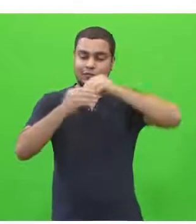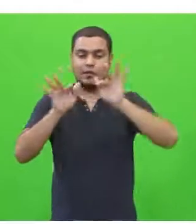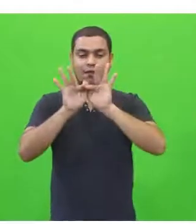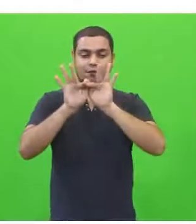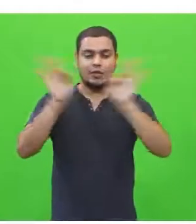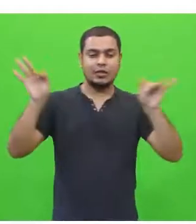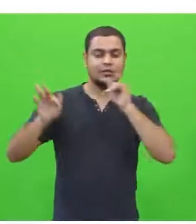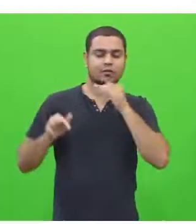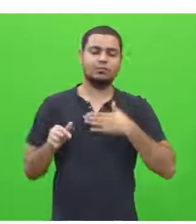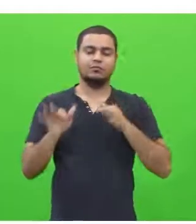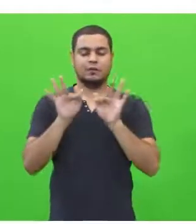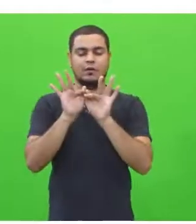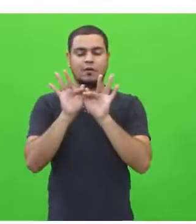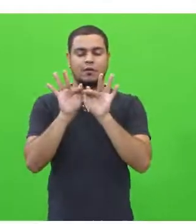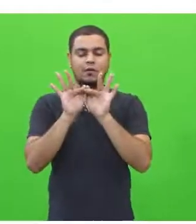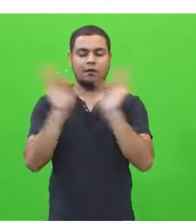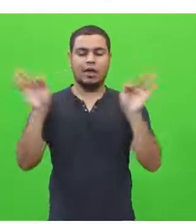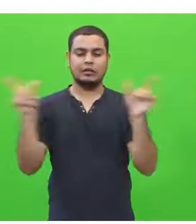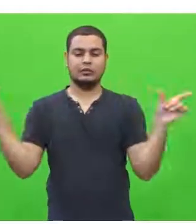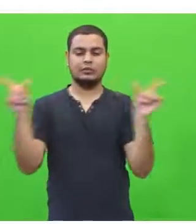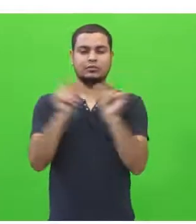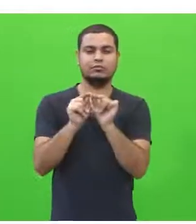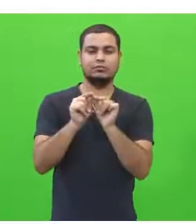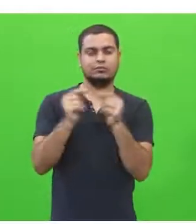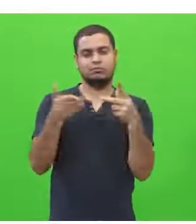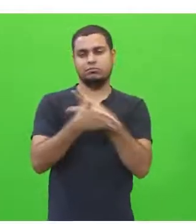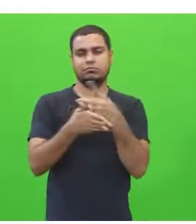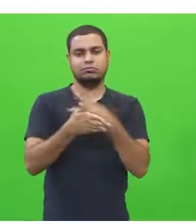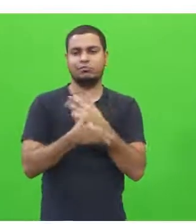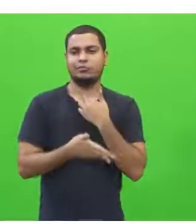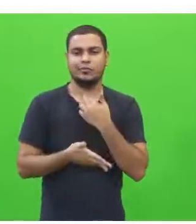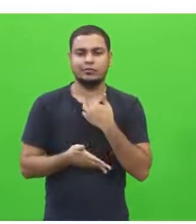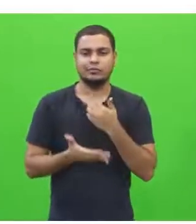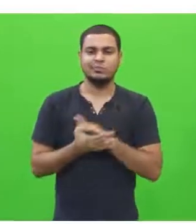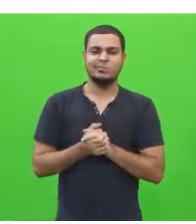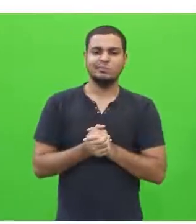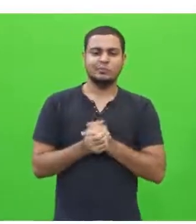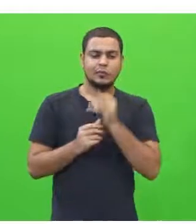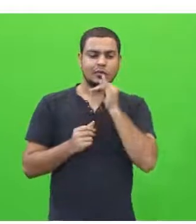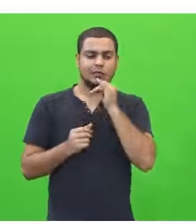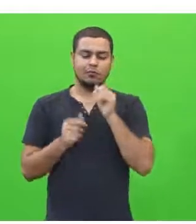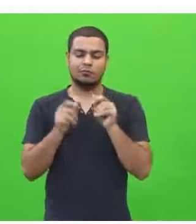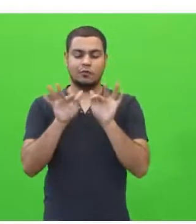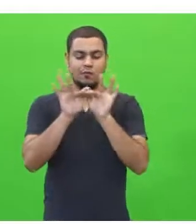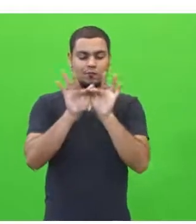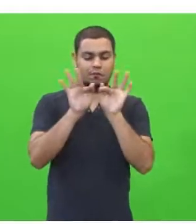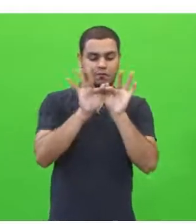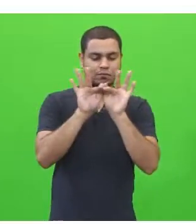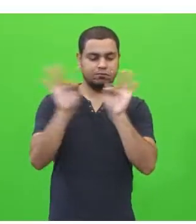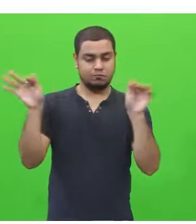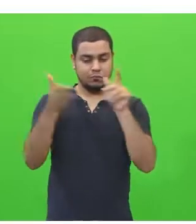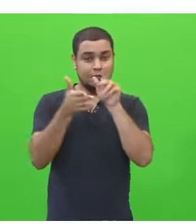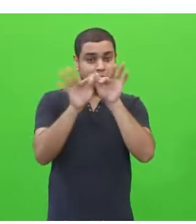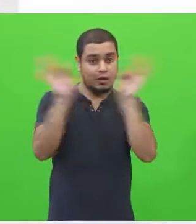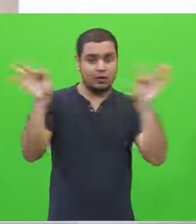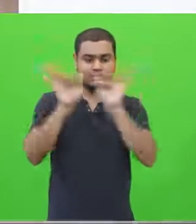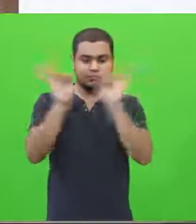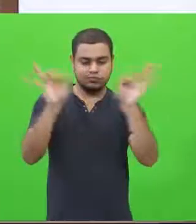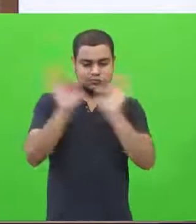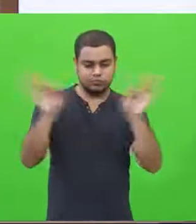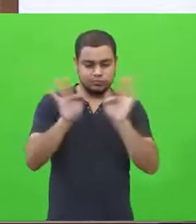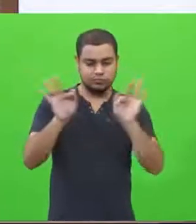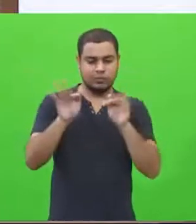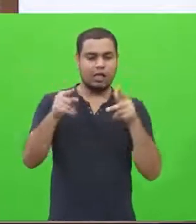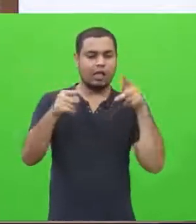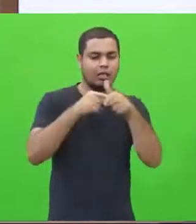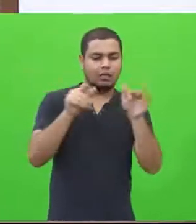adianta eu tentar colocar uma parte da frase e não concluí-la, querer passar para uma próxima informação. Eu preciso concluir